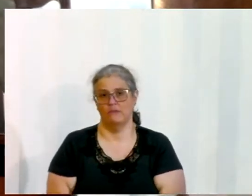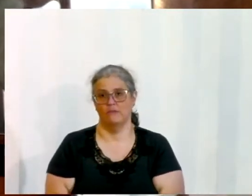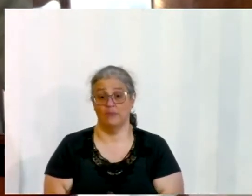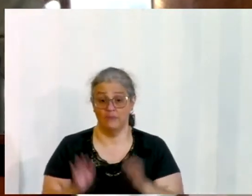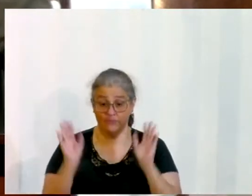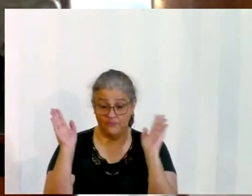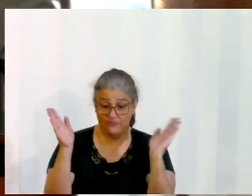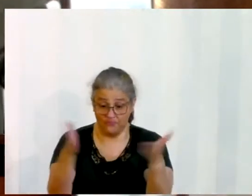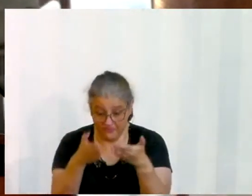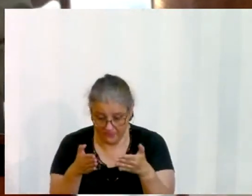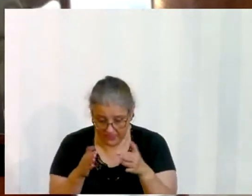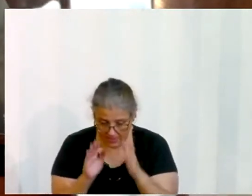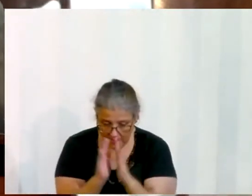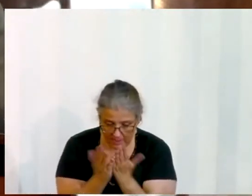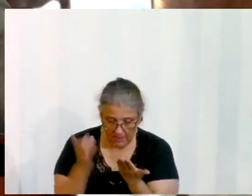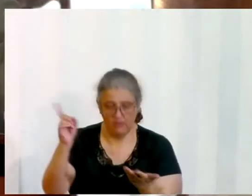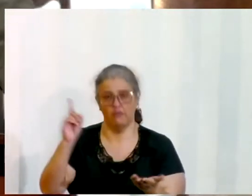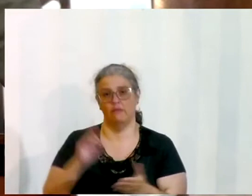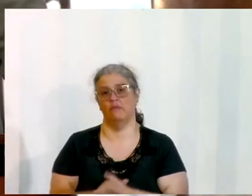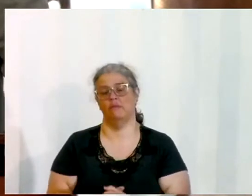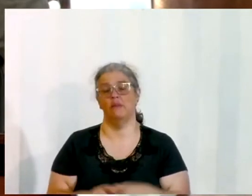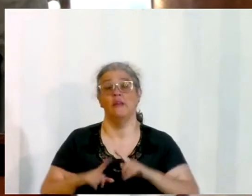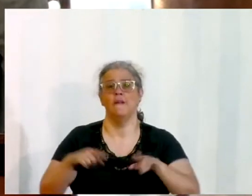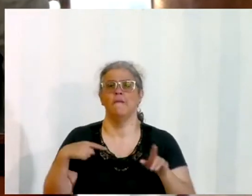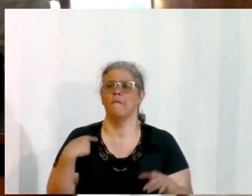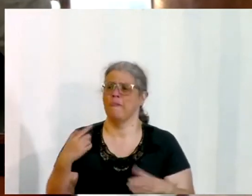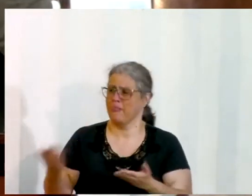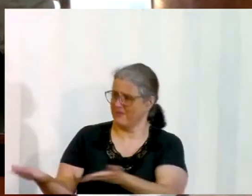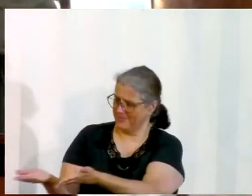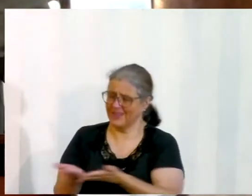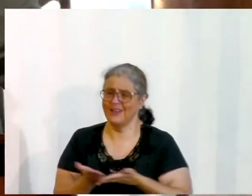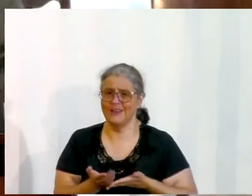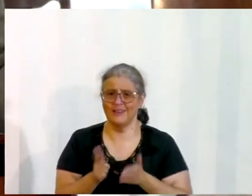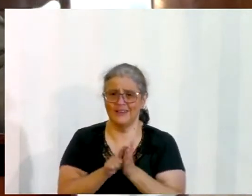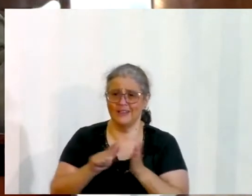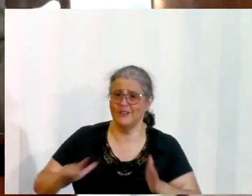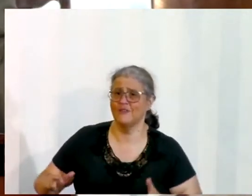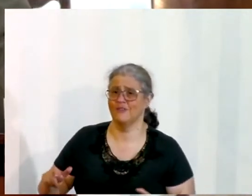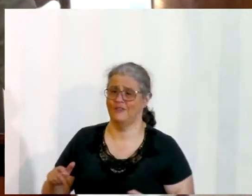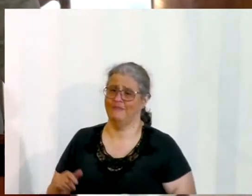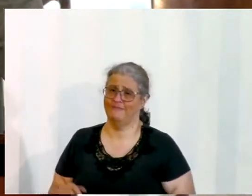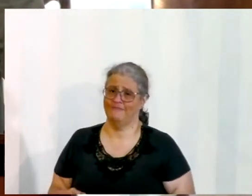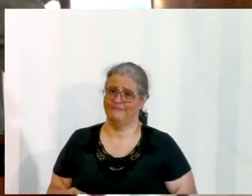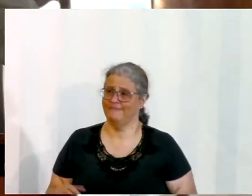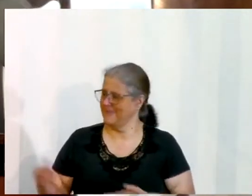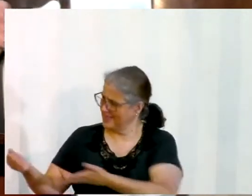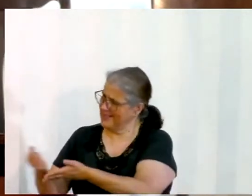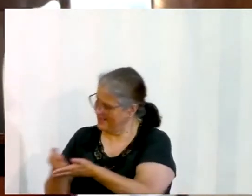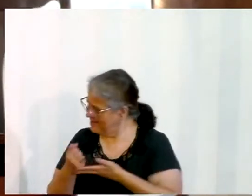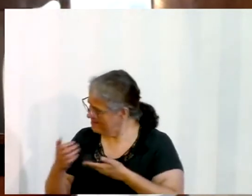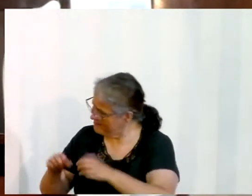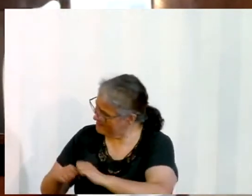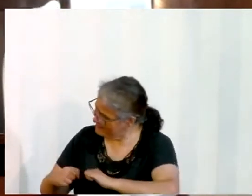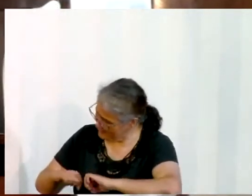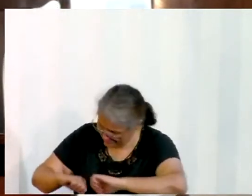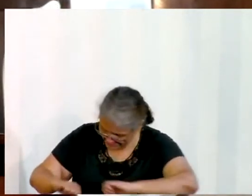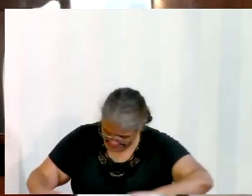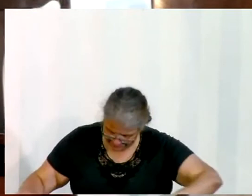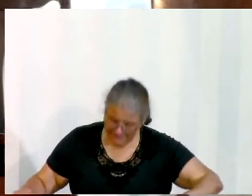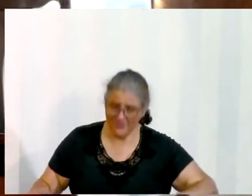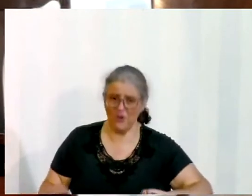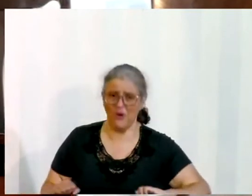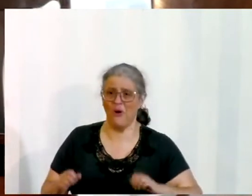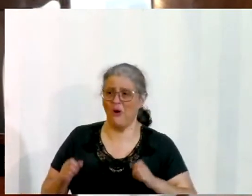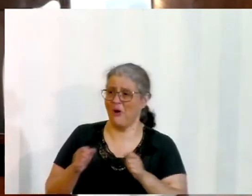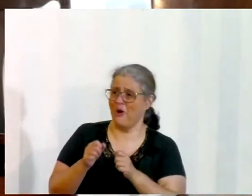dias de Esdras e Neemias, traz o livro da lei, Esdras, leia para nós, levitas, nos ensine